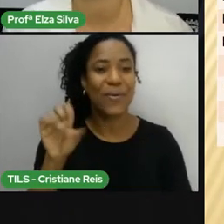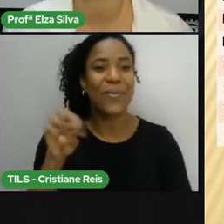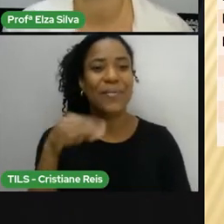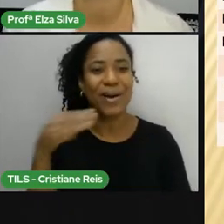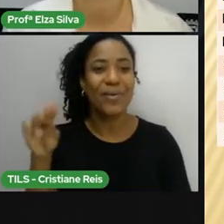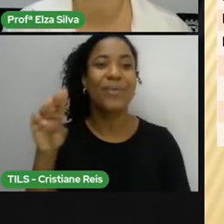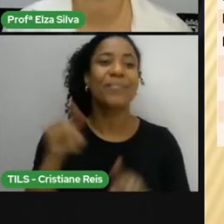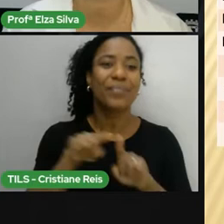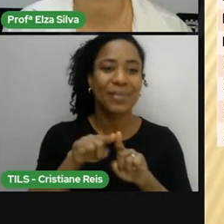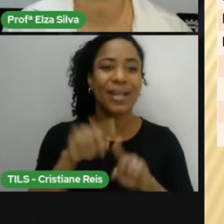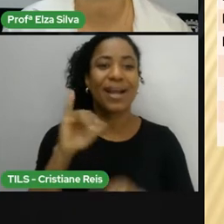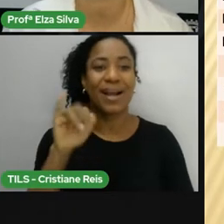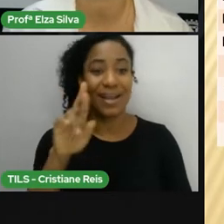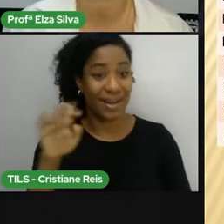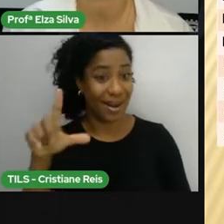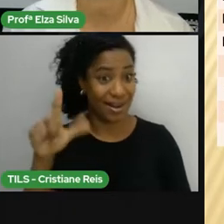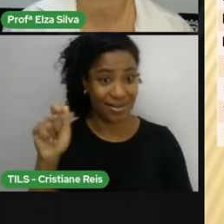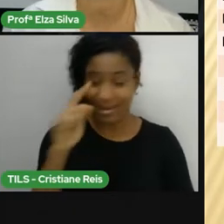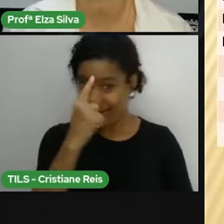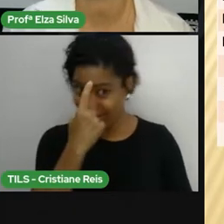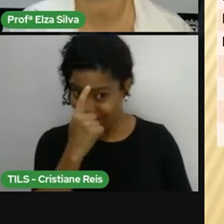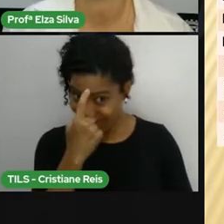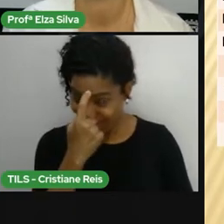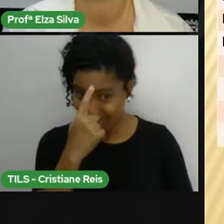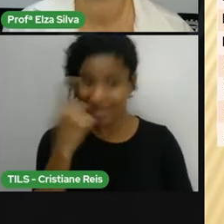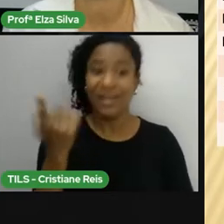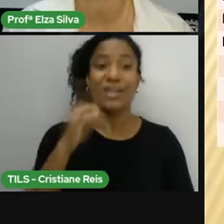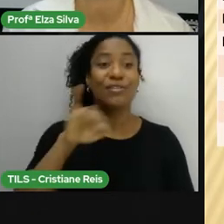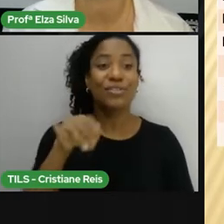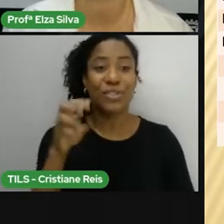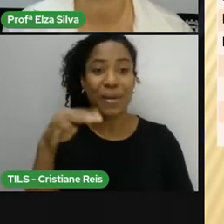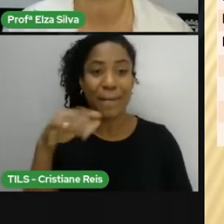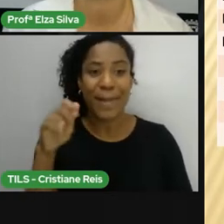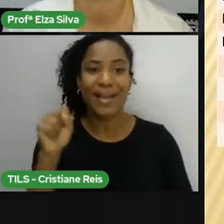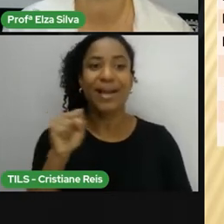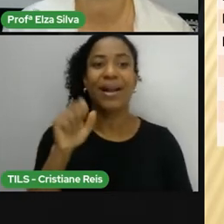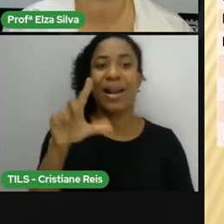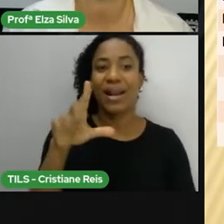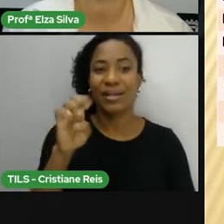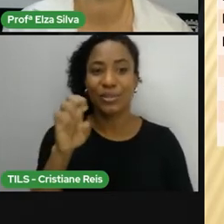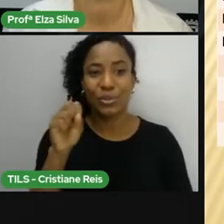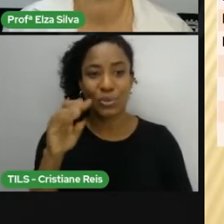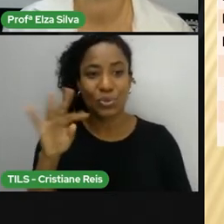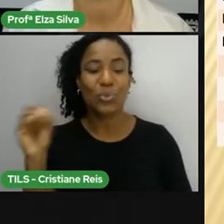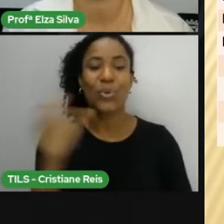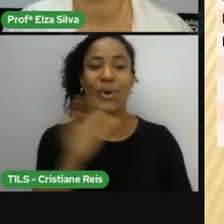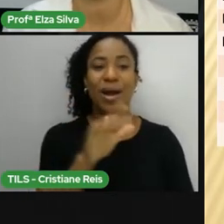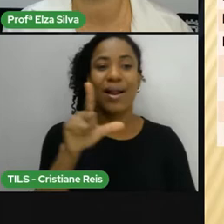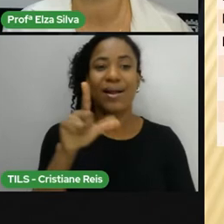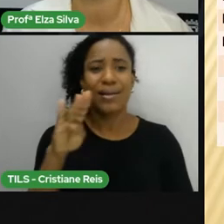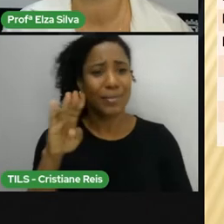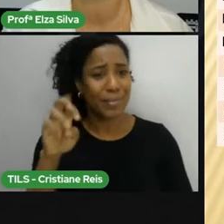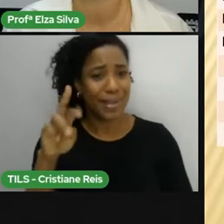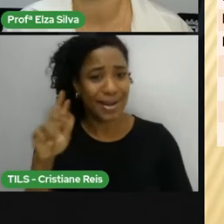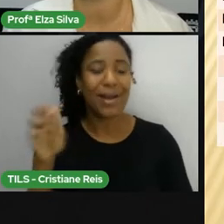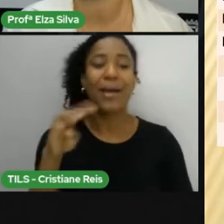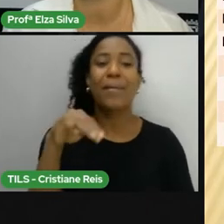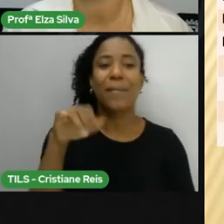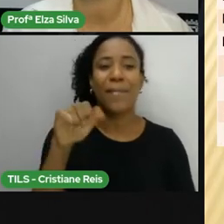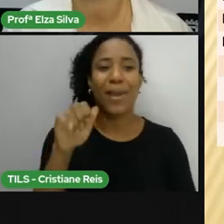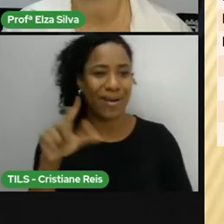Irlanda Irlanda Jamaica Kiribati Lesotho Libéria Malaui